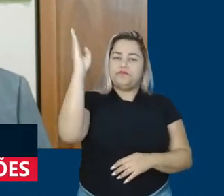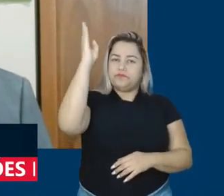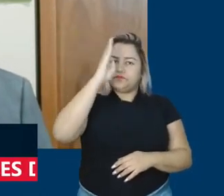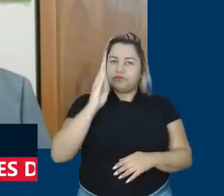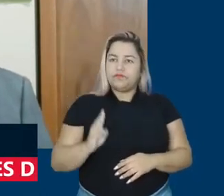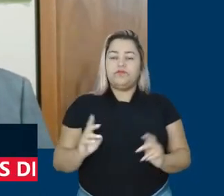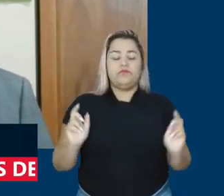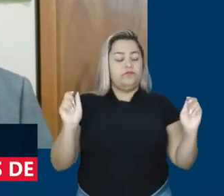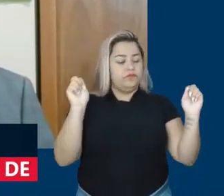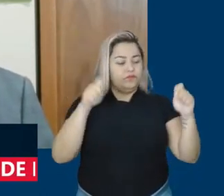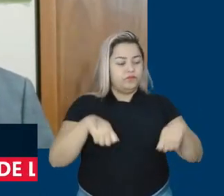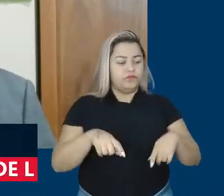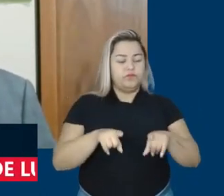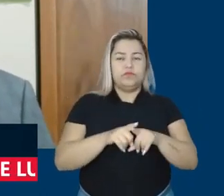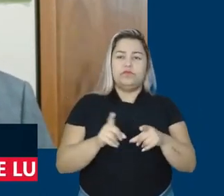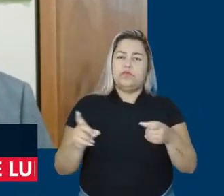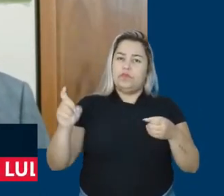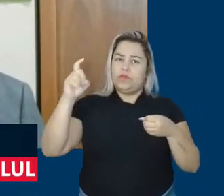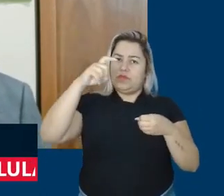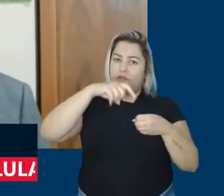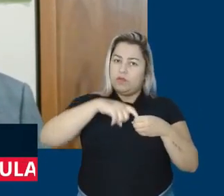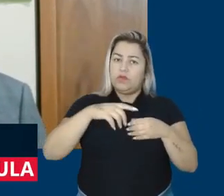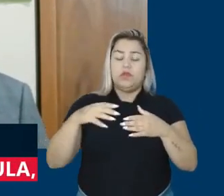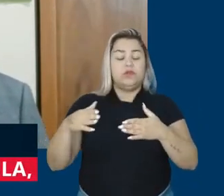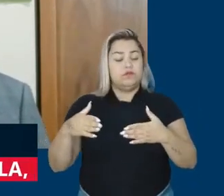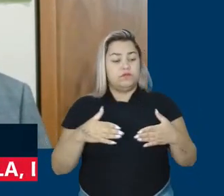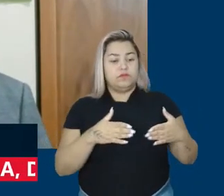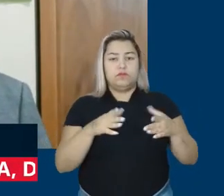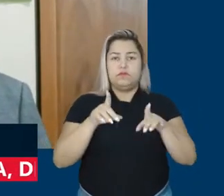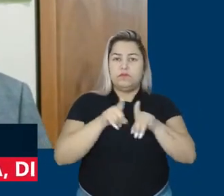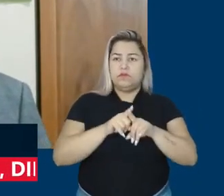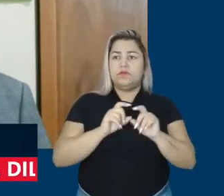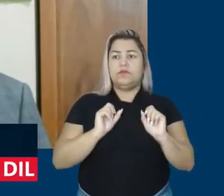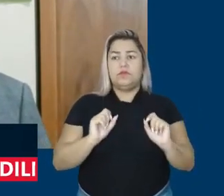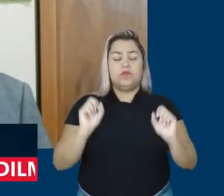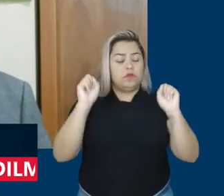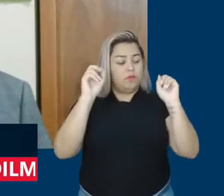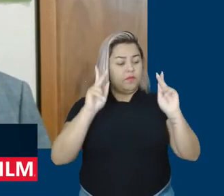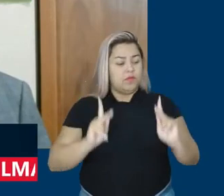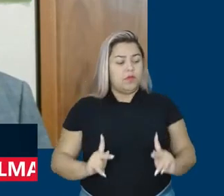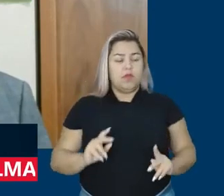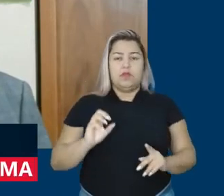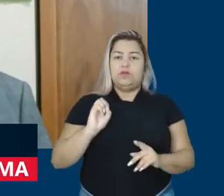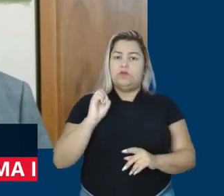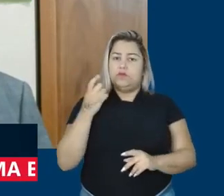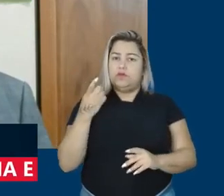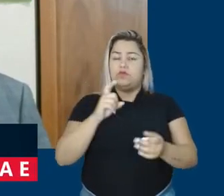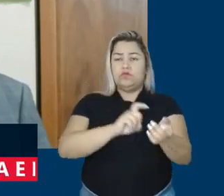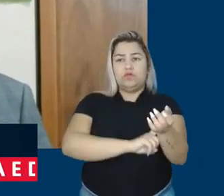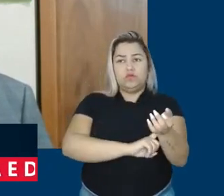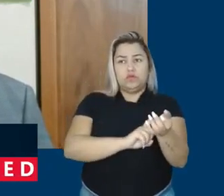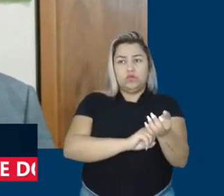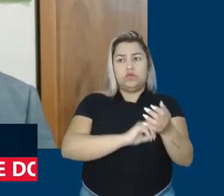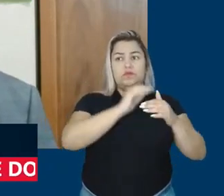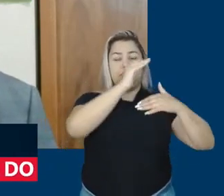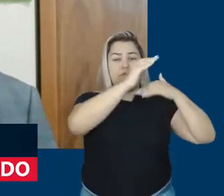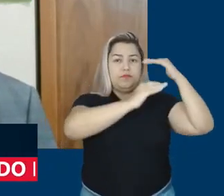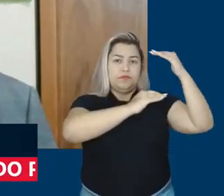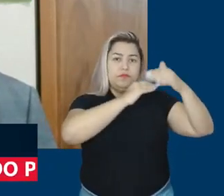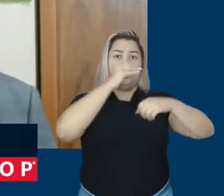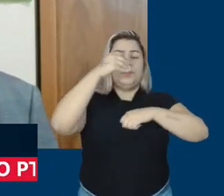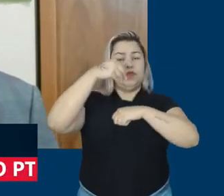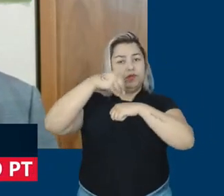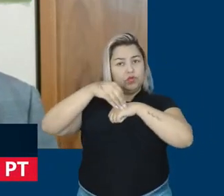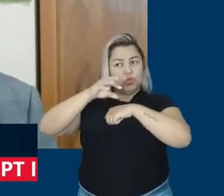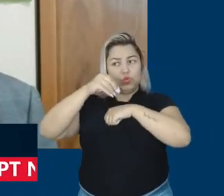precisa de retomar esse caminho, portanto, da paz contra o ódio, do crescimento, desenvolvimento, distribuição de